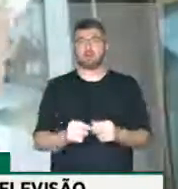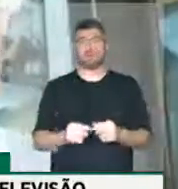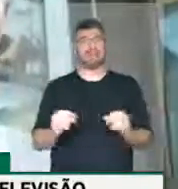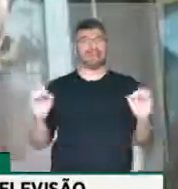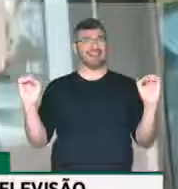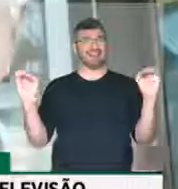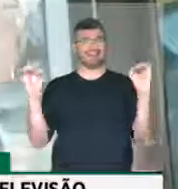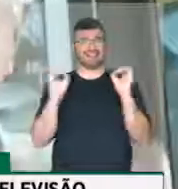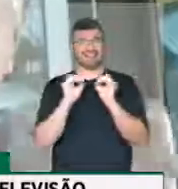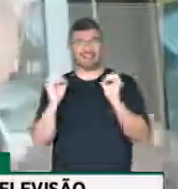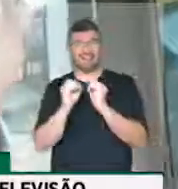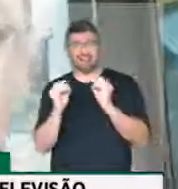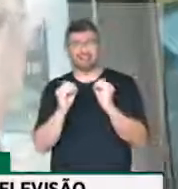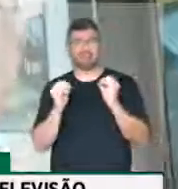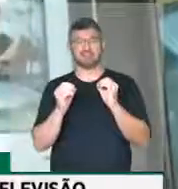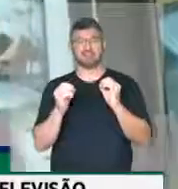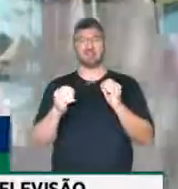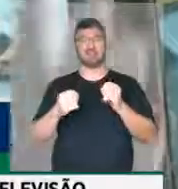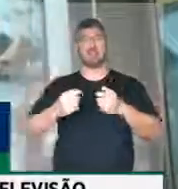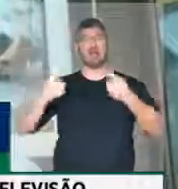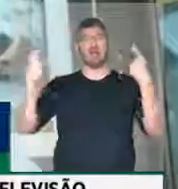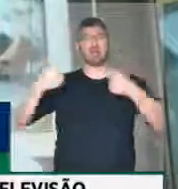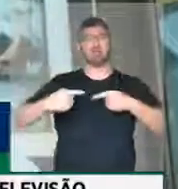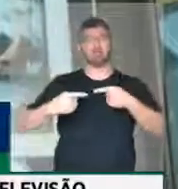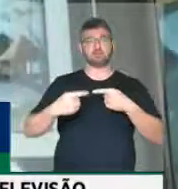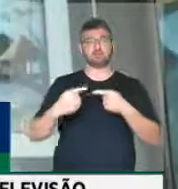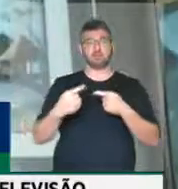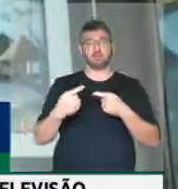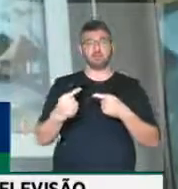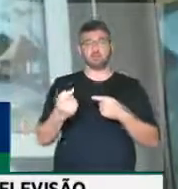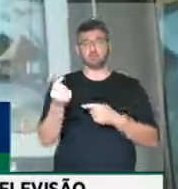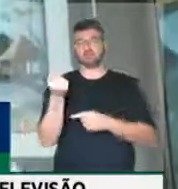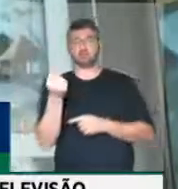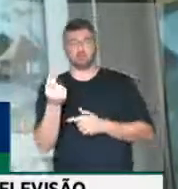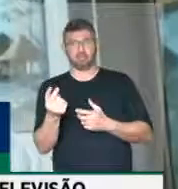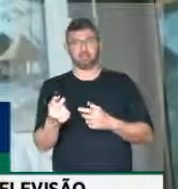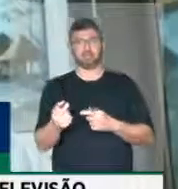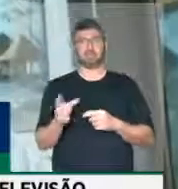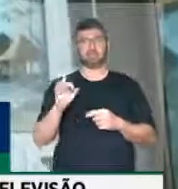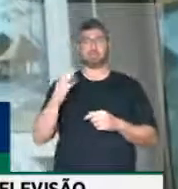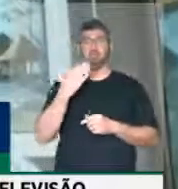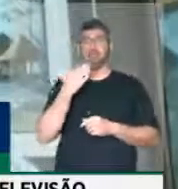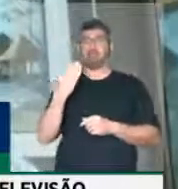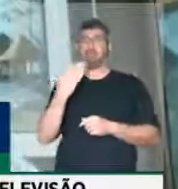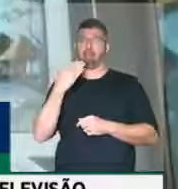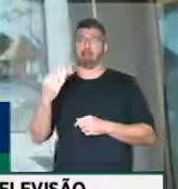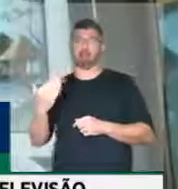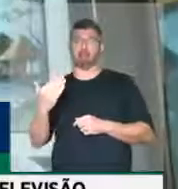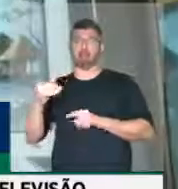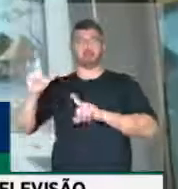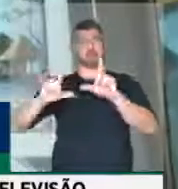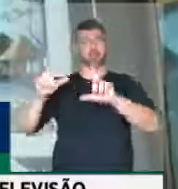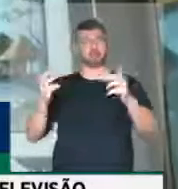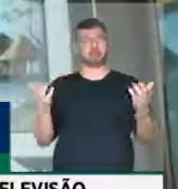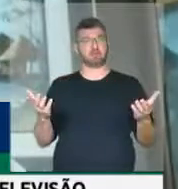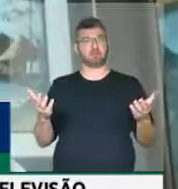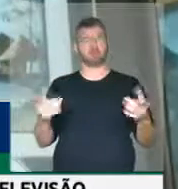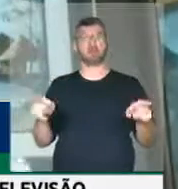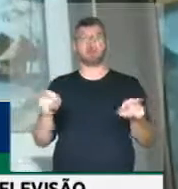modalidade de jogo de azar apenas para atender aos donos de televisão. E vamos deixar